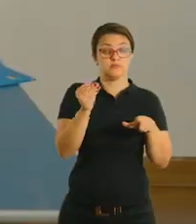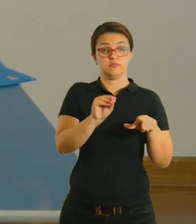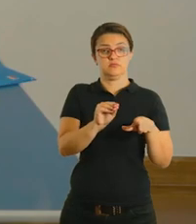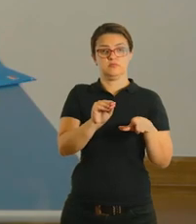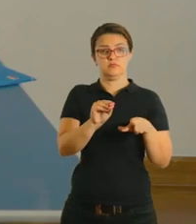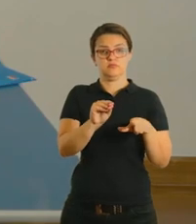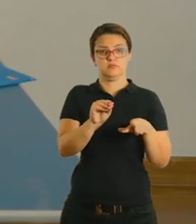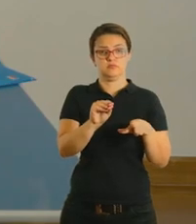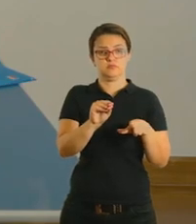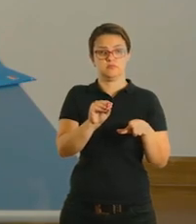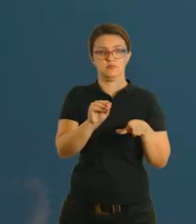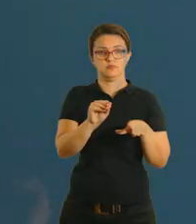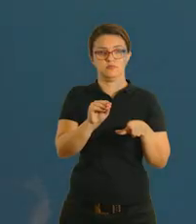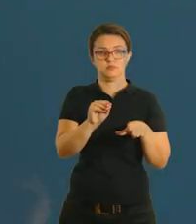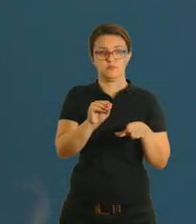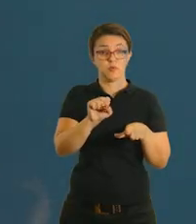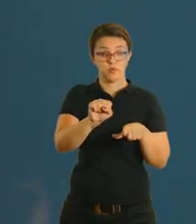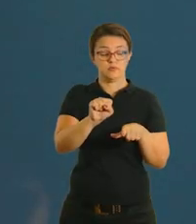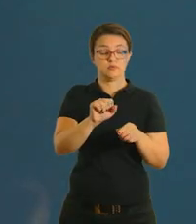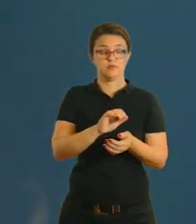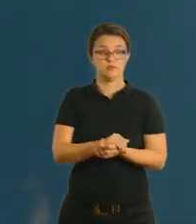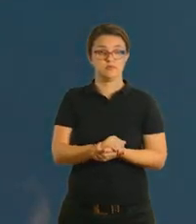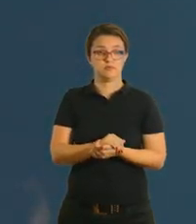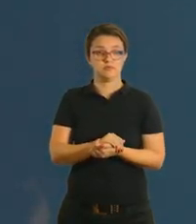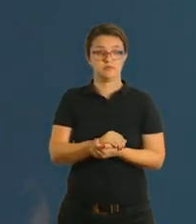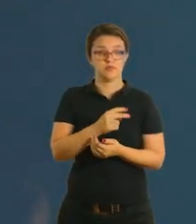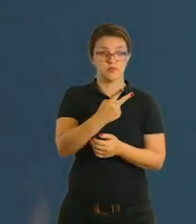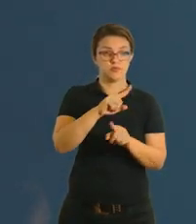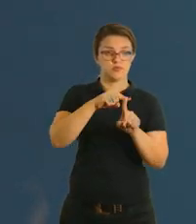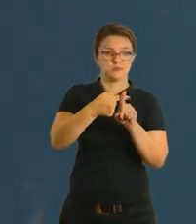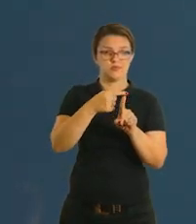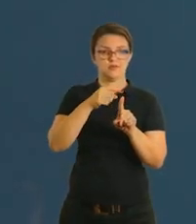oito. Muito bem. Aqui está.